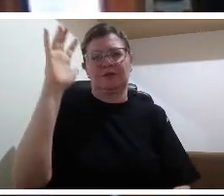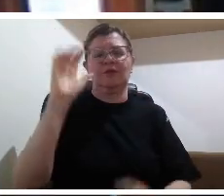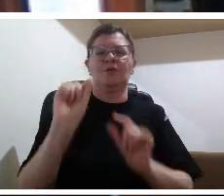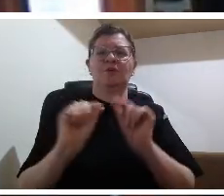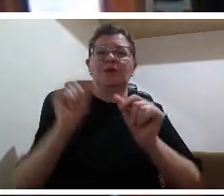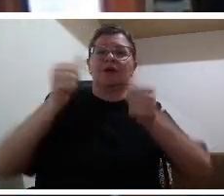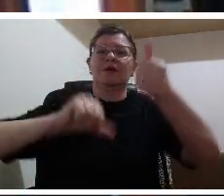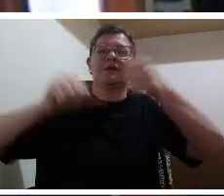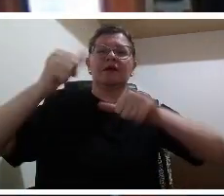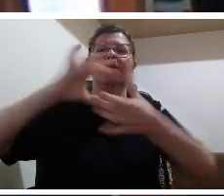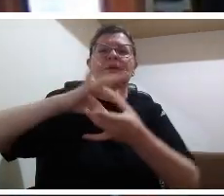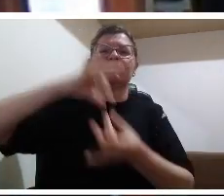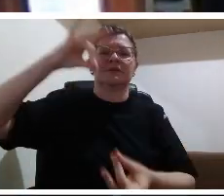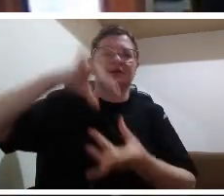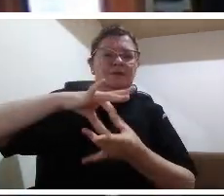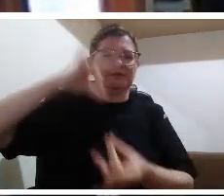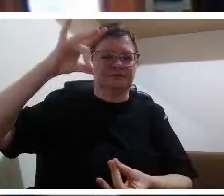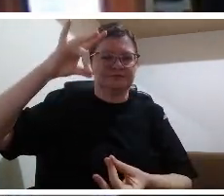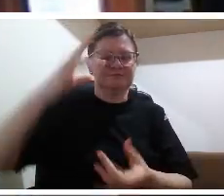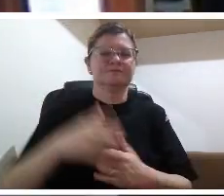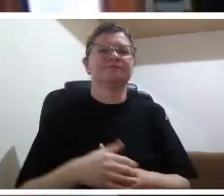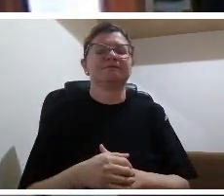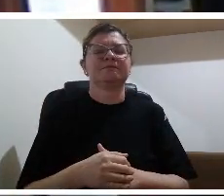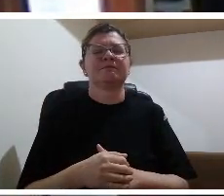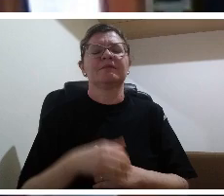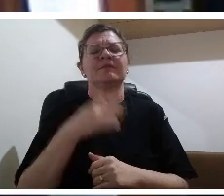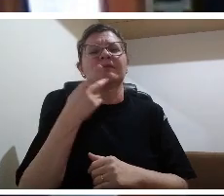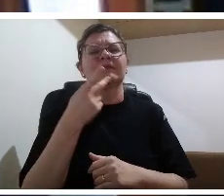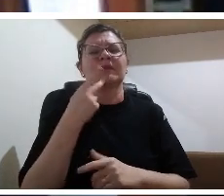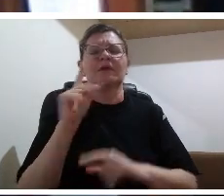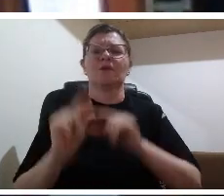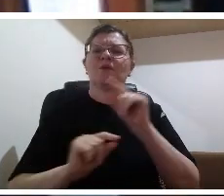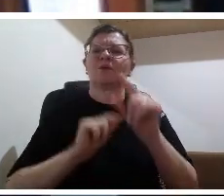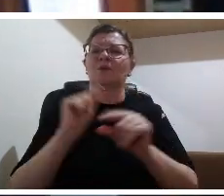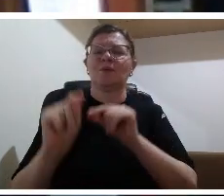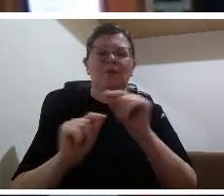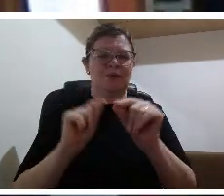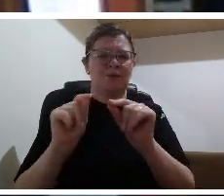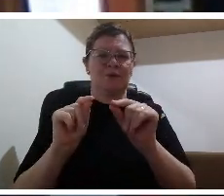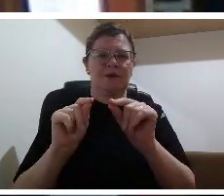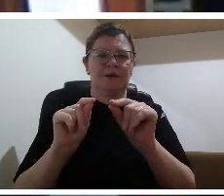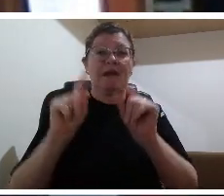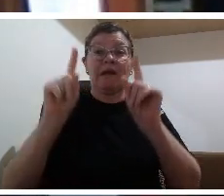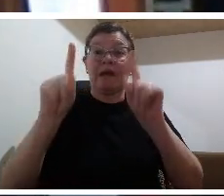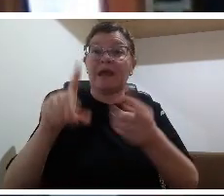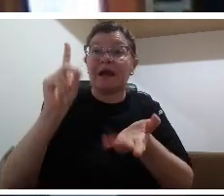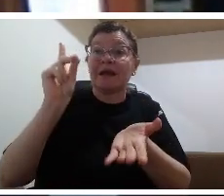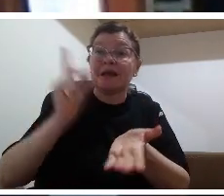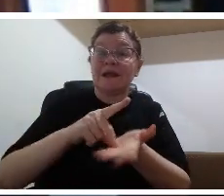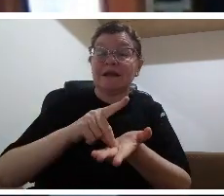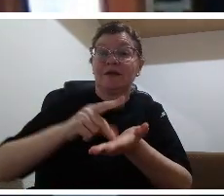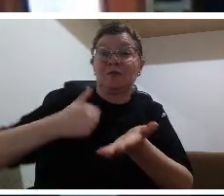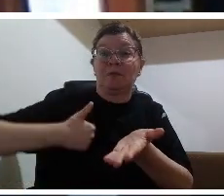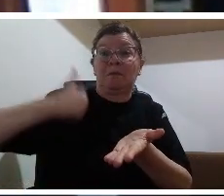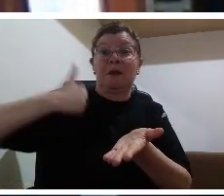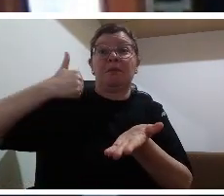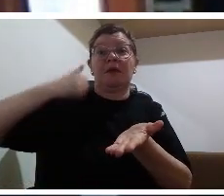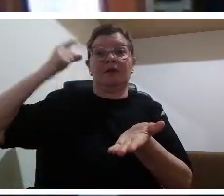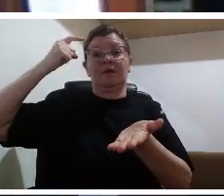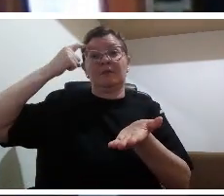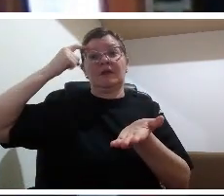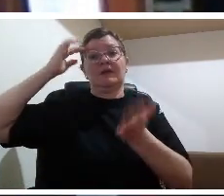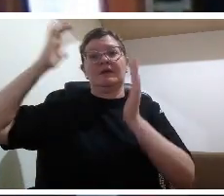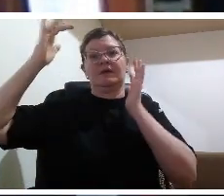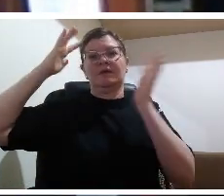primeira empírica para você reconstituí-la numa nova dimensão então esse processo